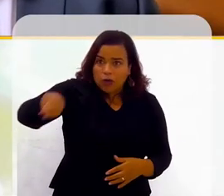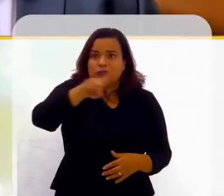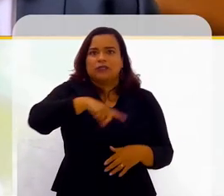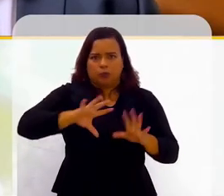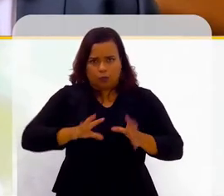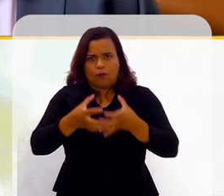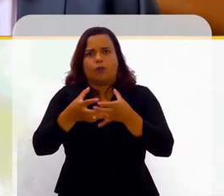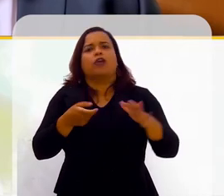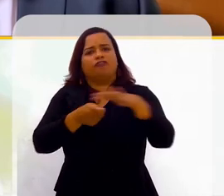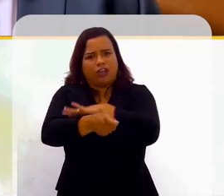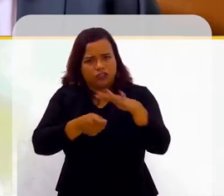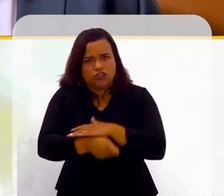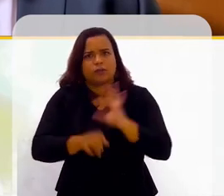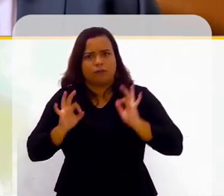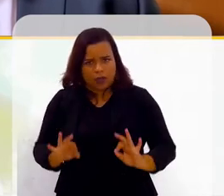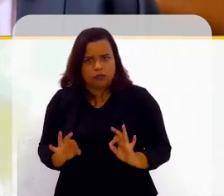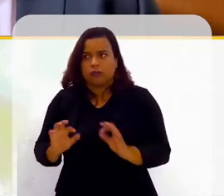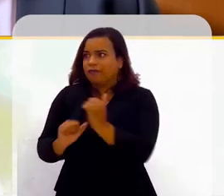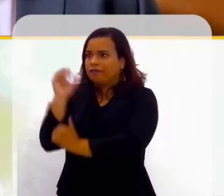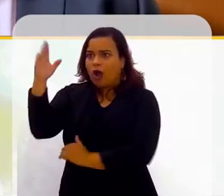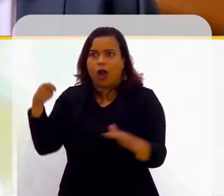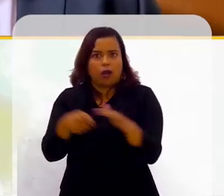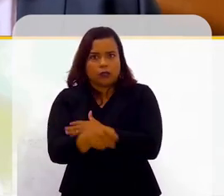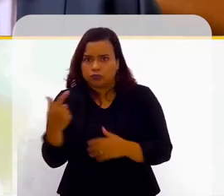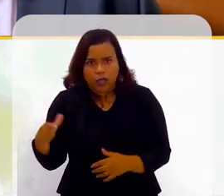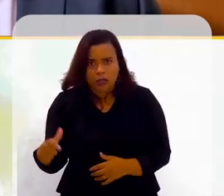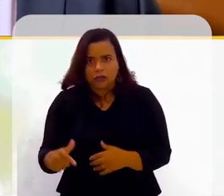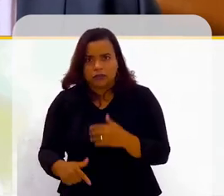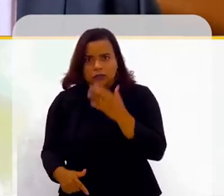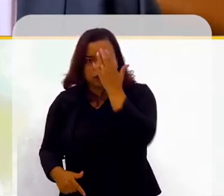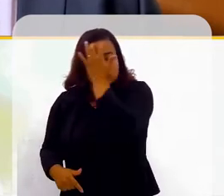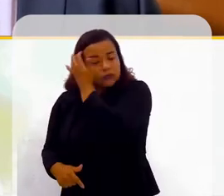investiram. Não houve nenhum investimento de fora.